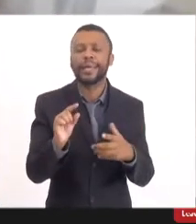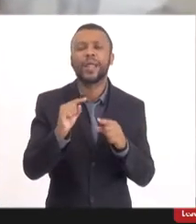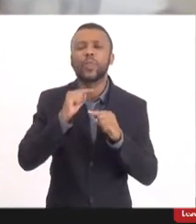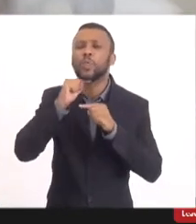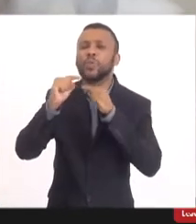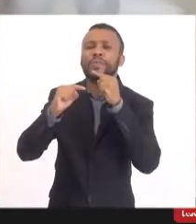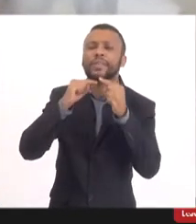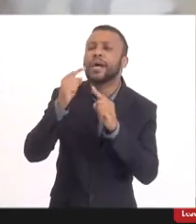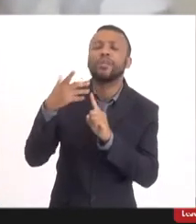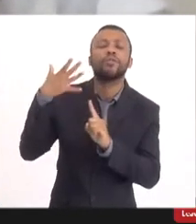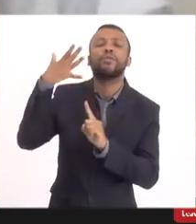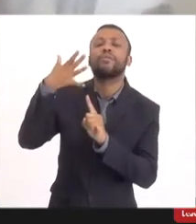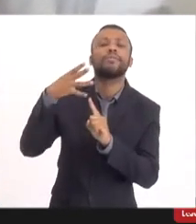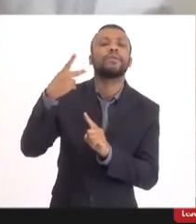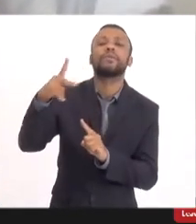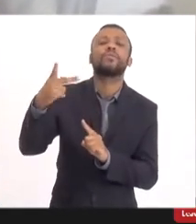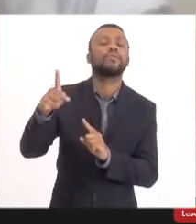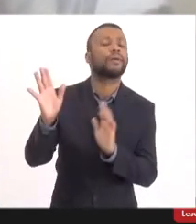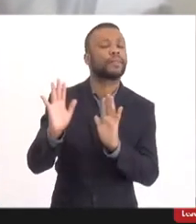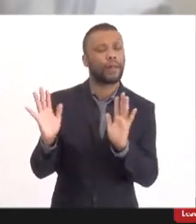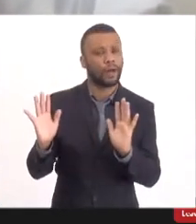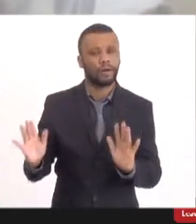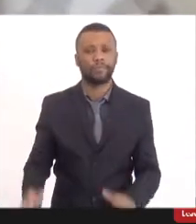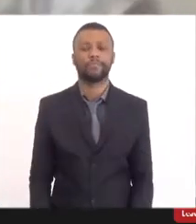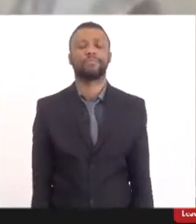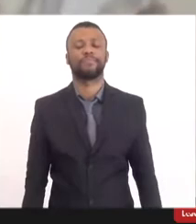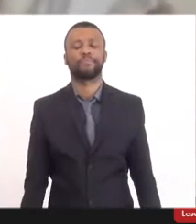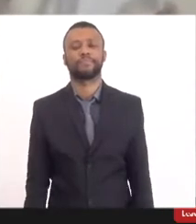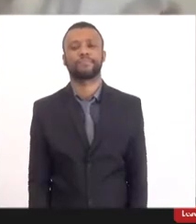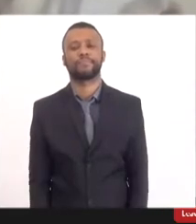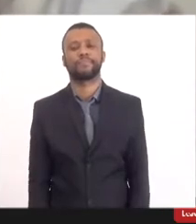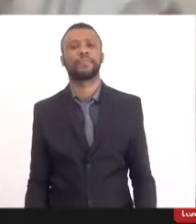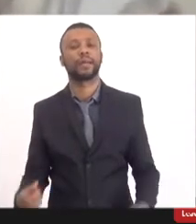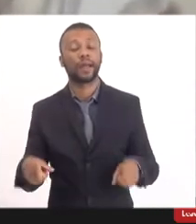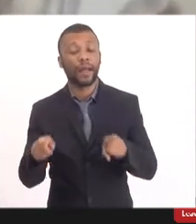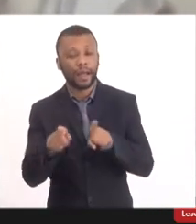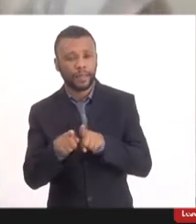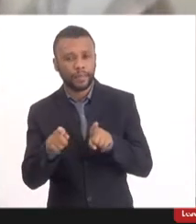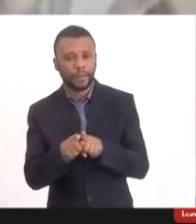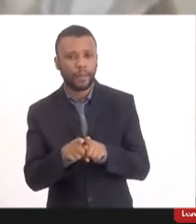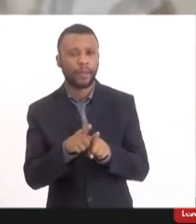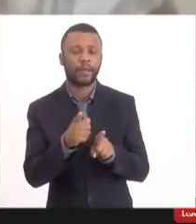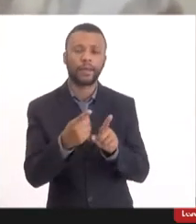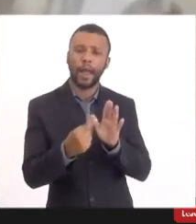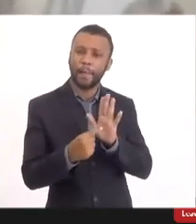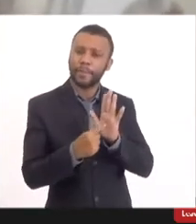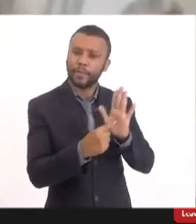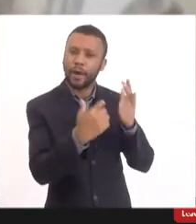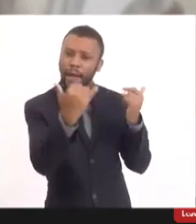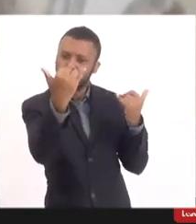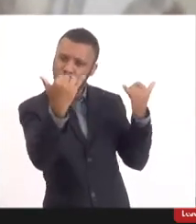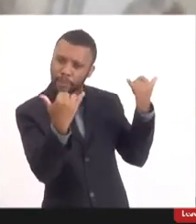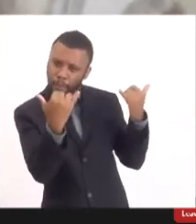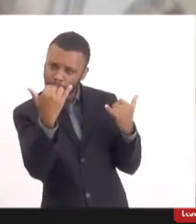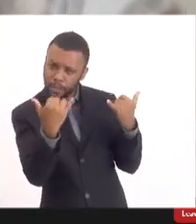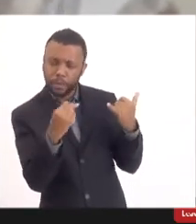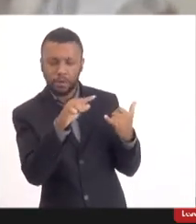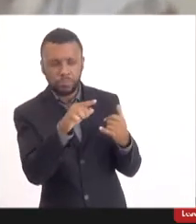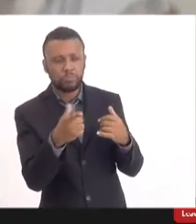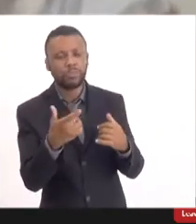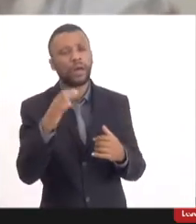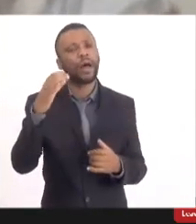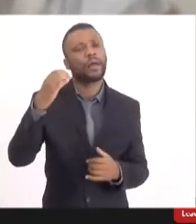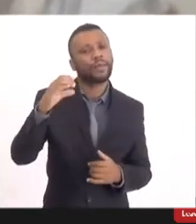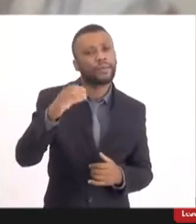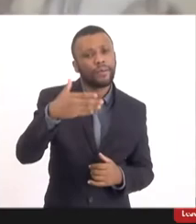cheque ou em queixa a apresentação da doutora Akemi, que também apresentou dados científicos, mas